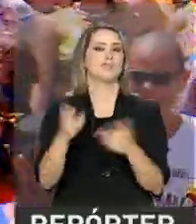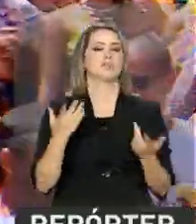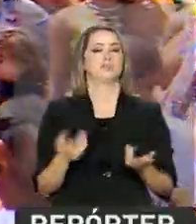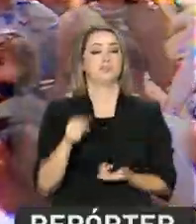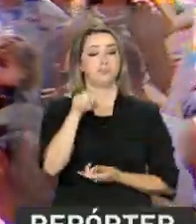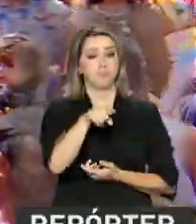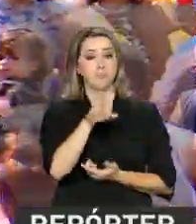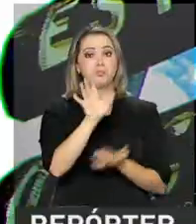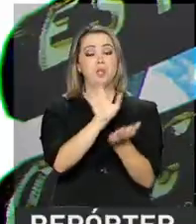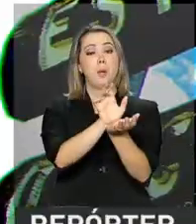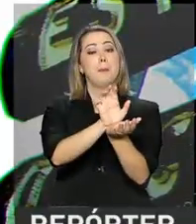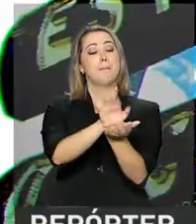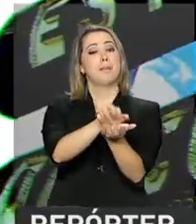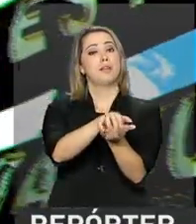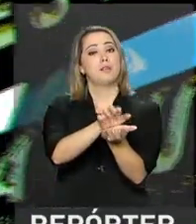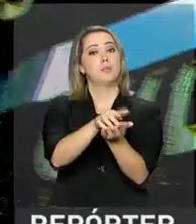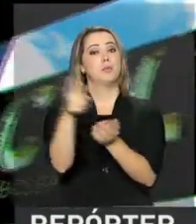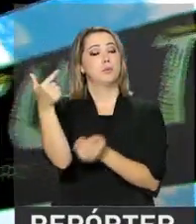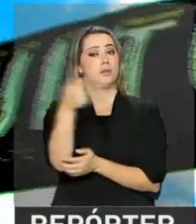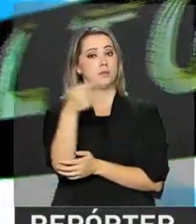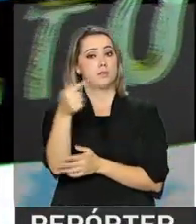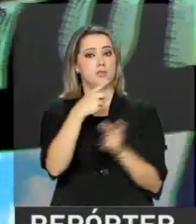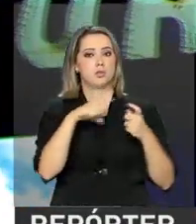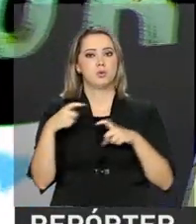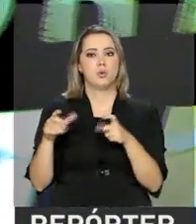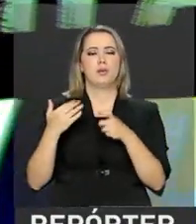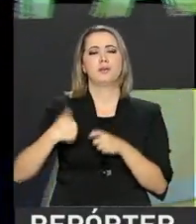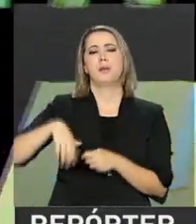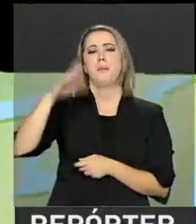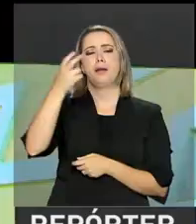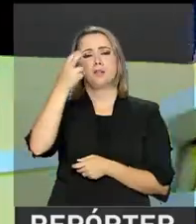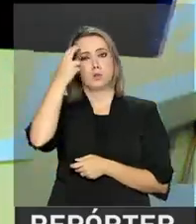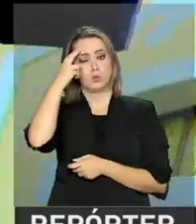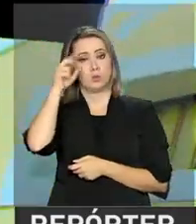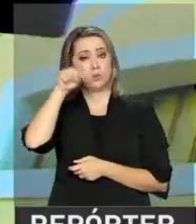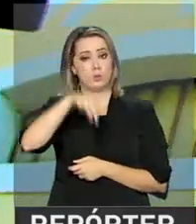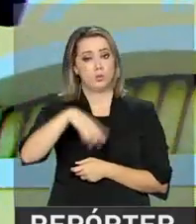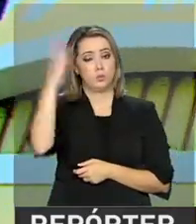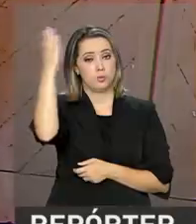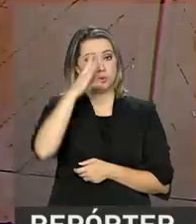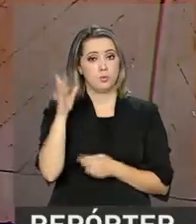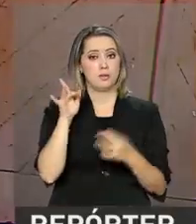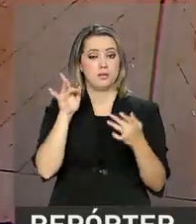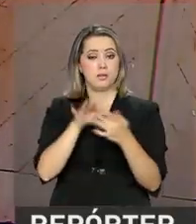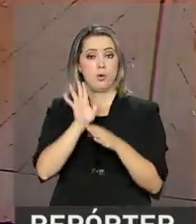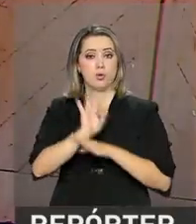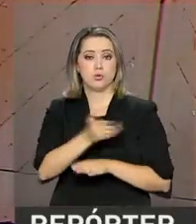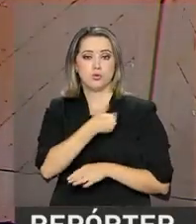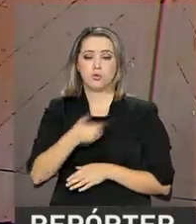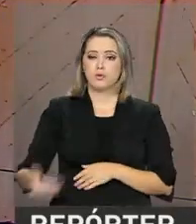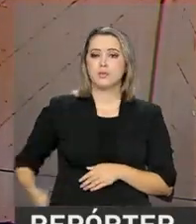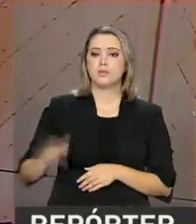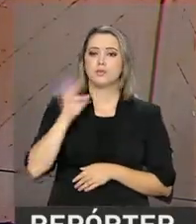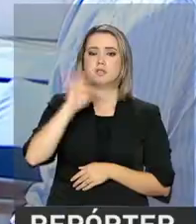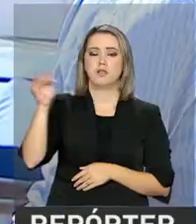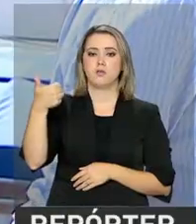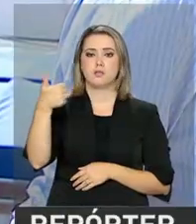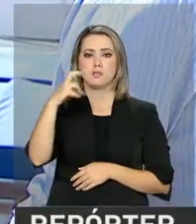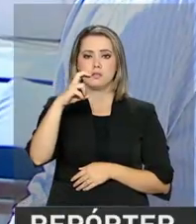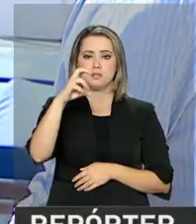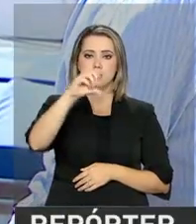sétimo estado brasileiro com o maior número de pontos de cultura conveniados pelo governo federal. São 159.